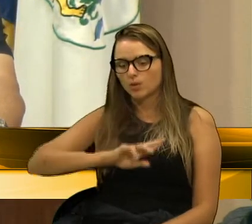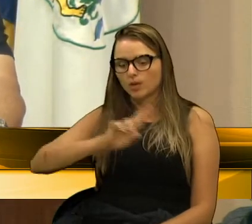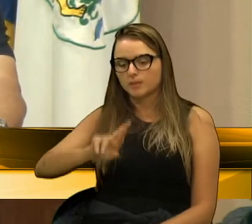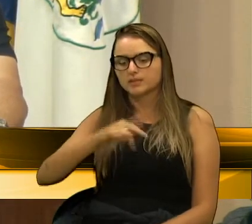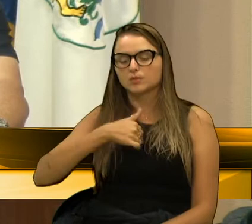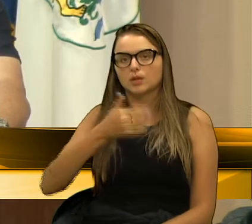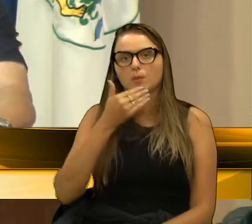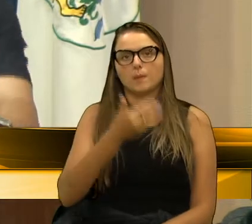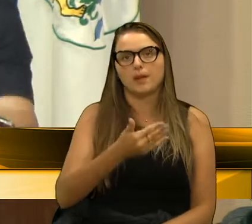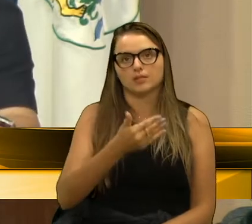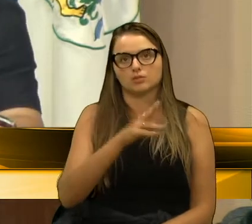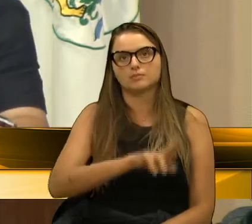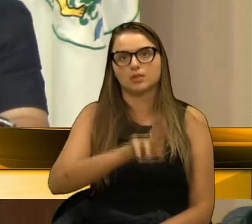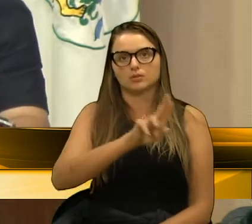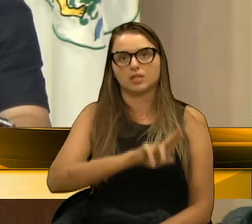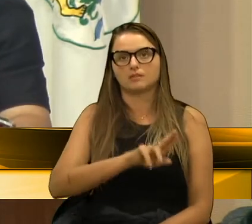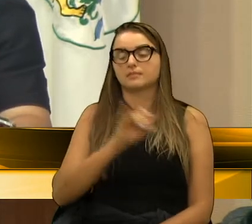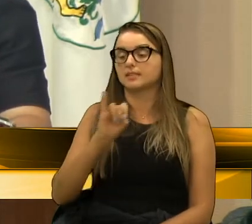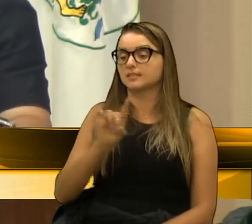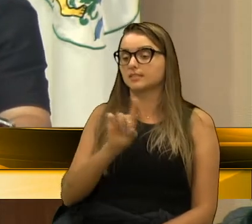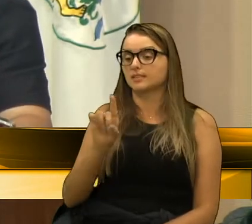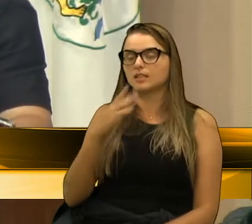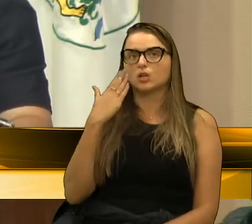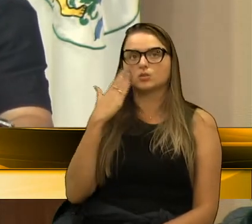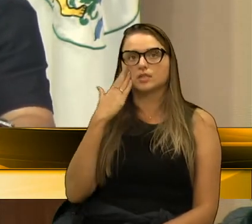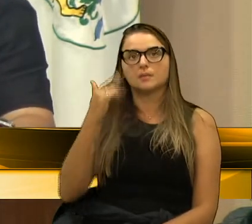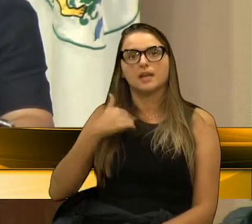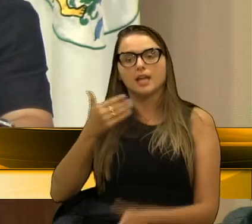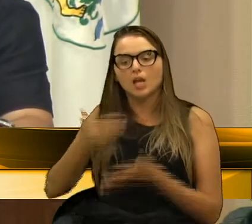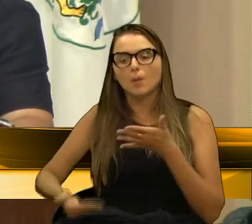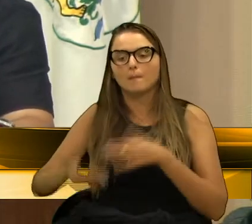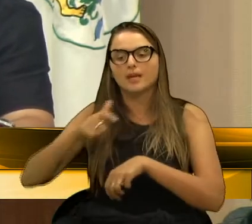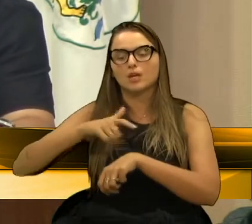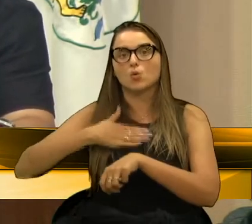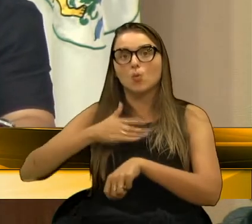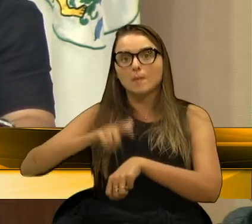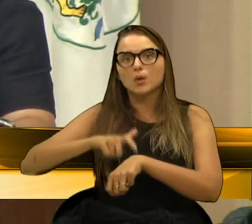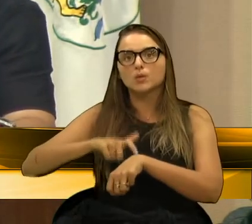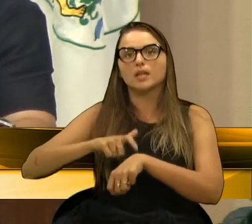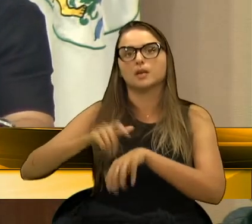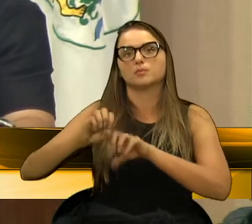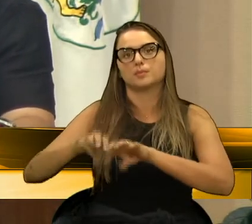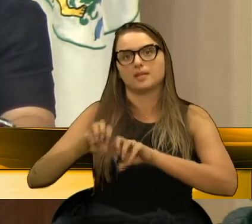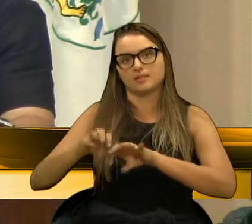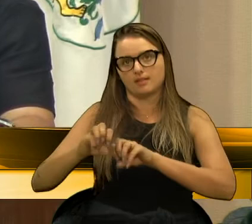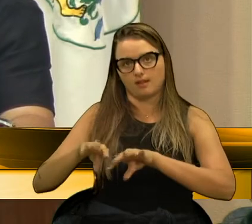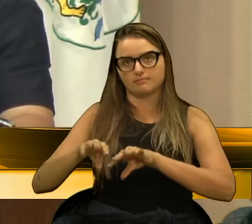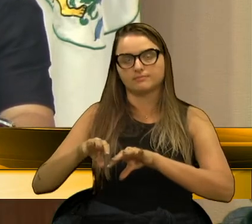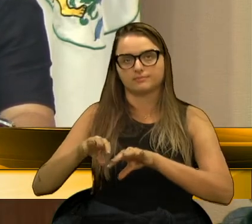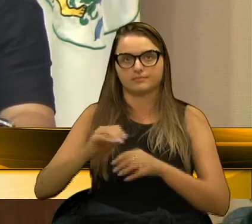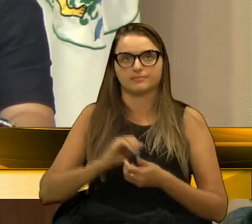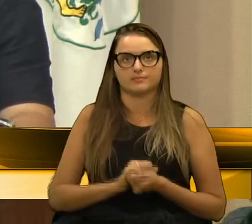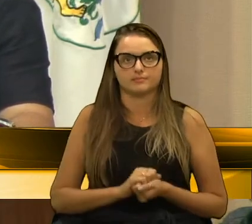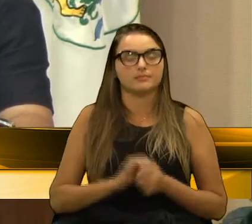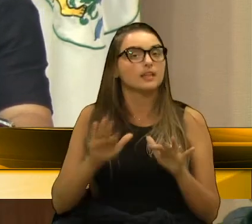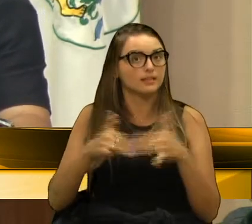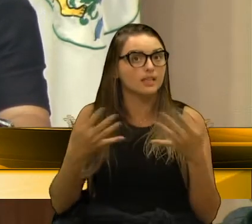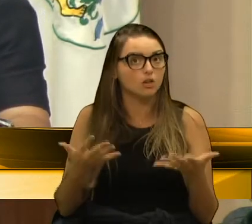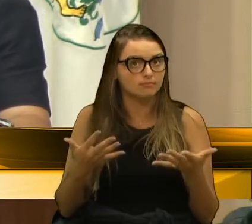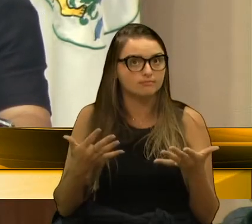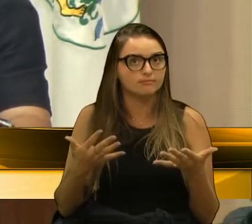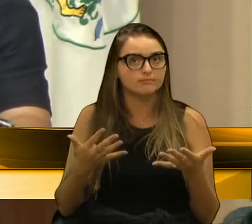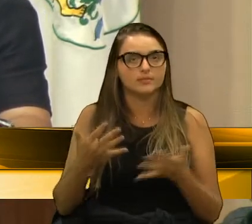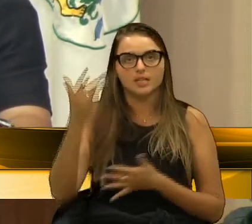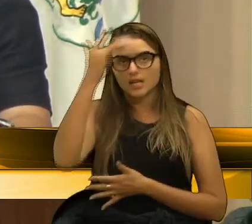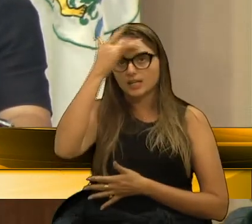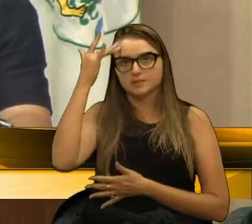cobro. E se eles não sabem, eu perco o meu tempo para ensinar. Então, assim, o pessoal não